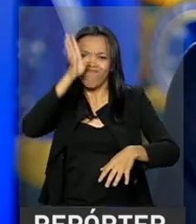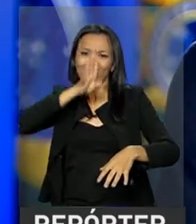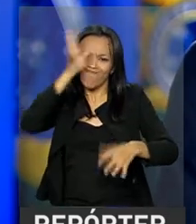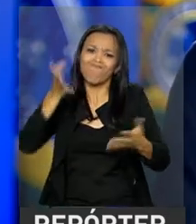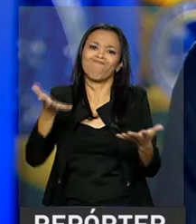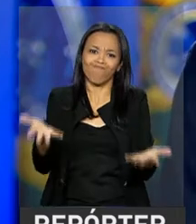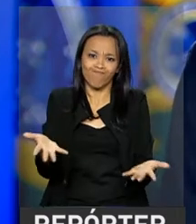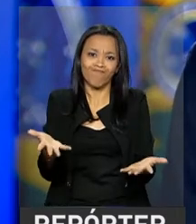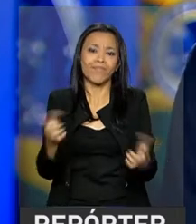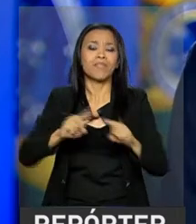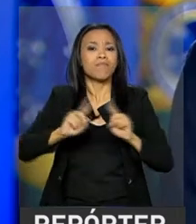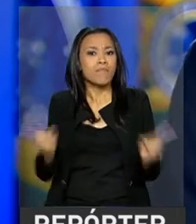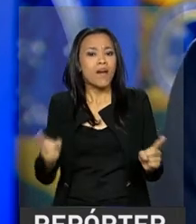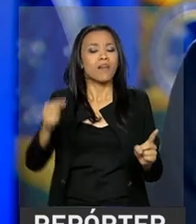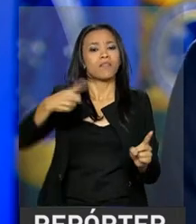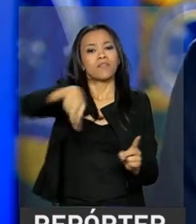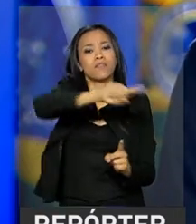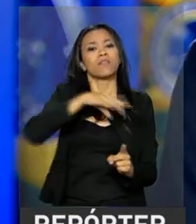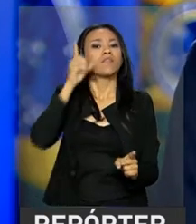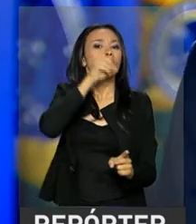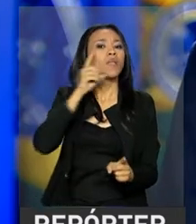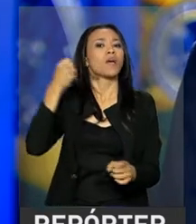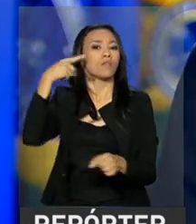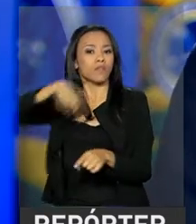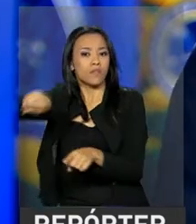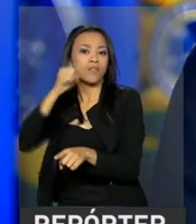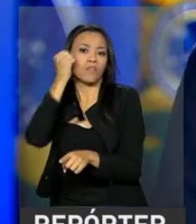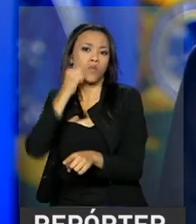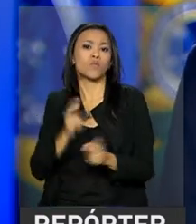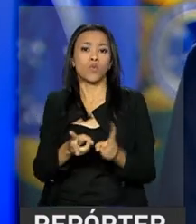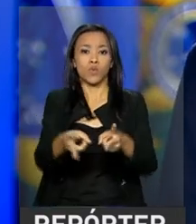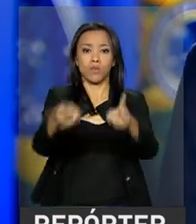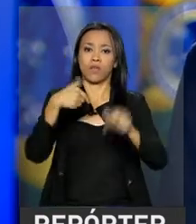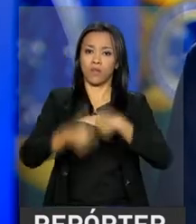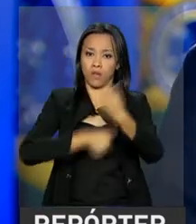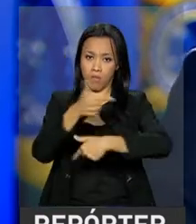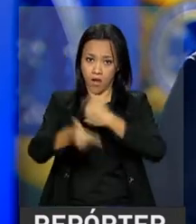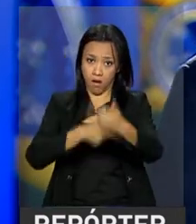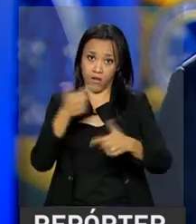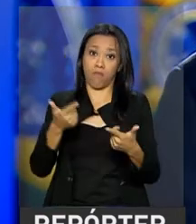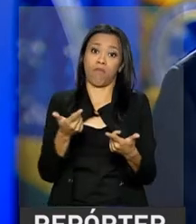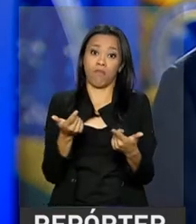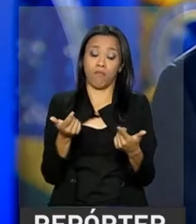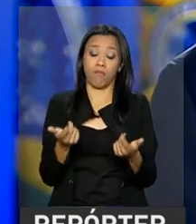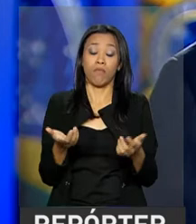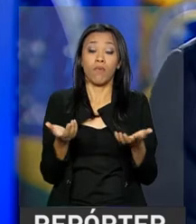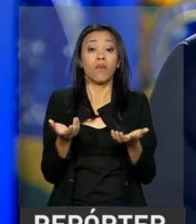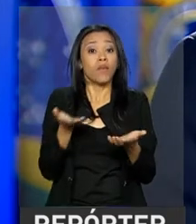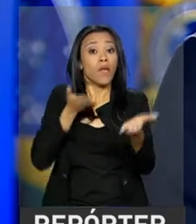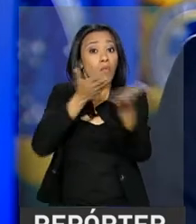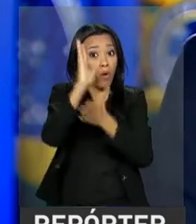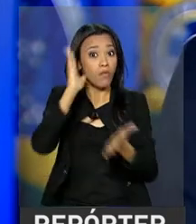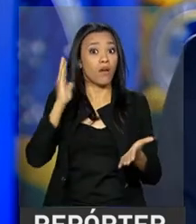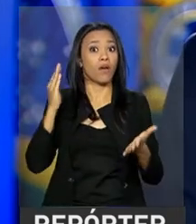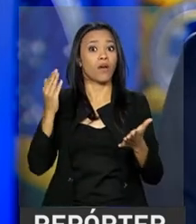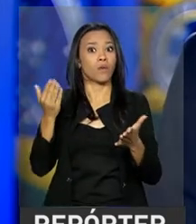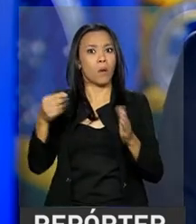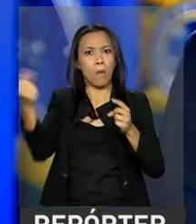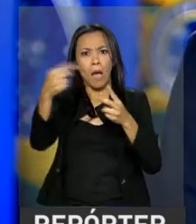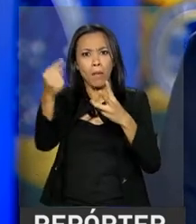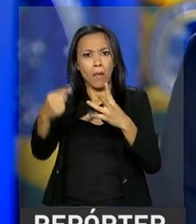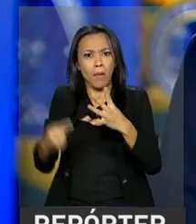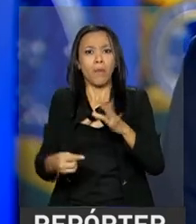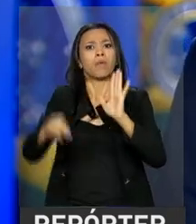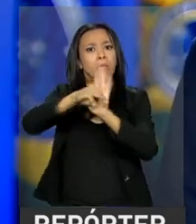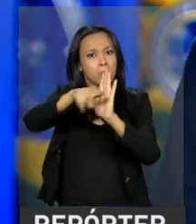deputados e senadores continuaram a trabalhar em favor do Brasil e aprovaram número expressivo de